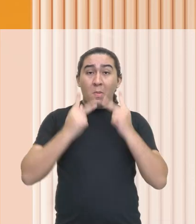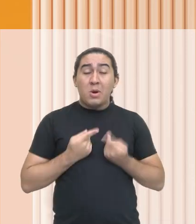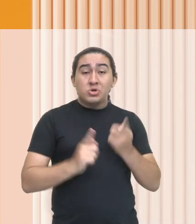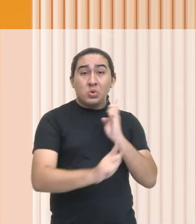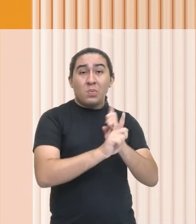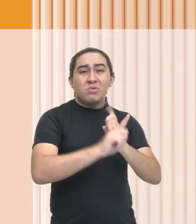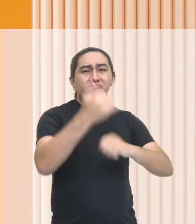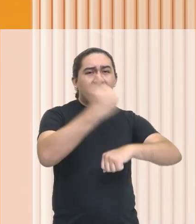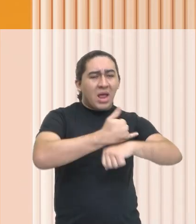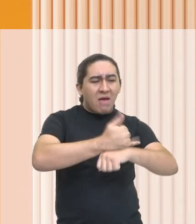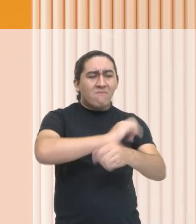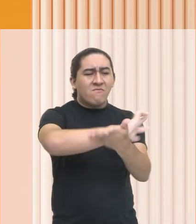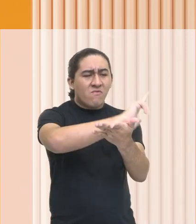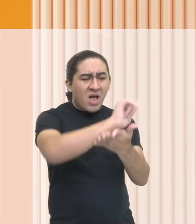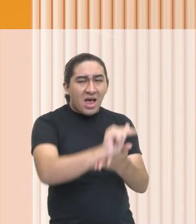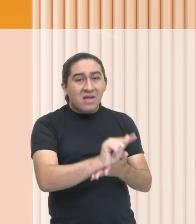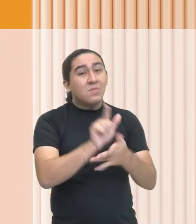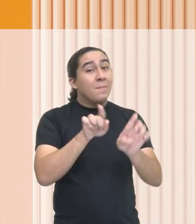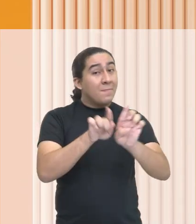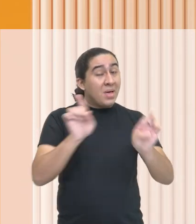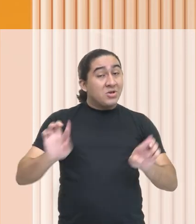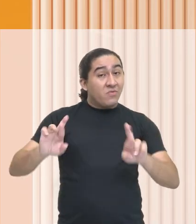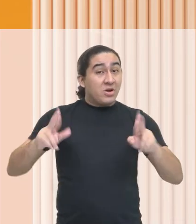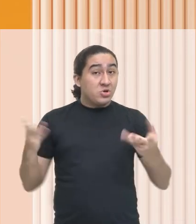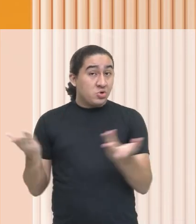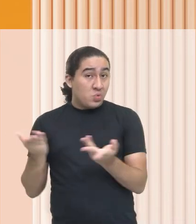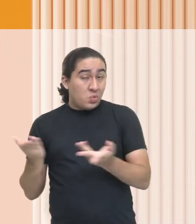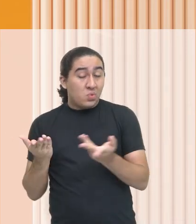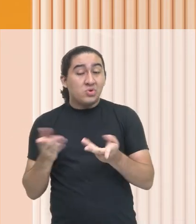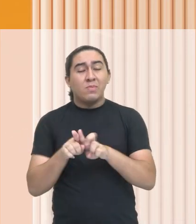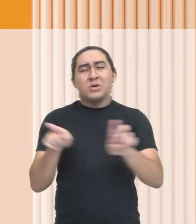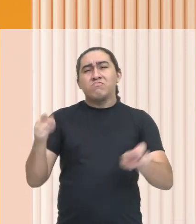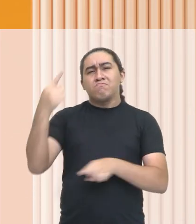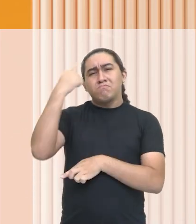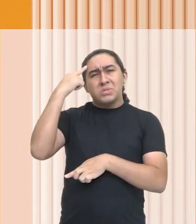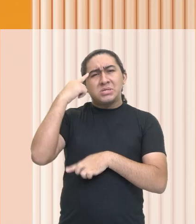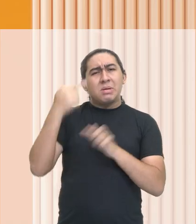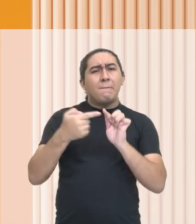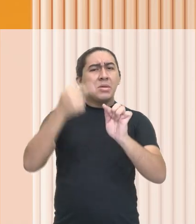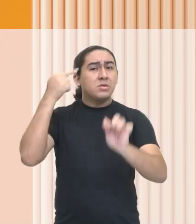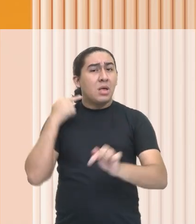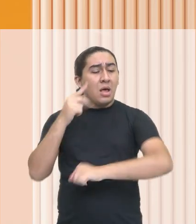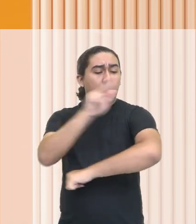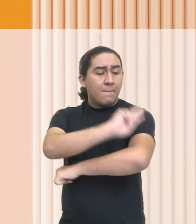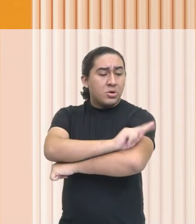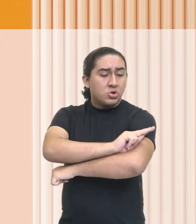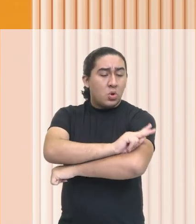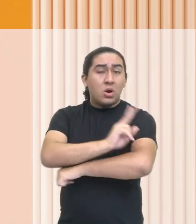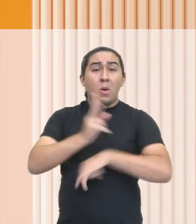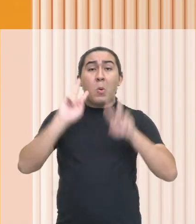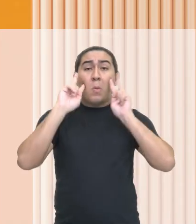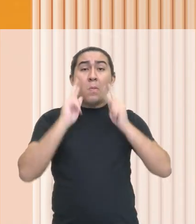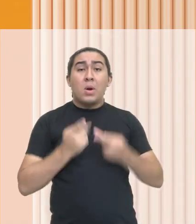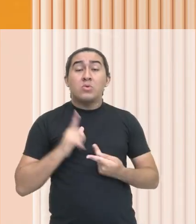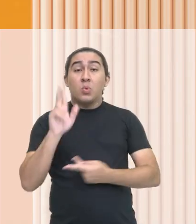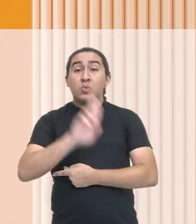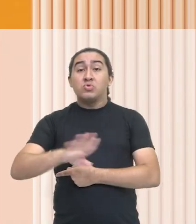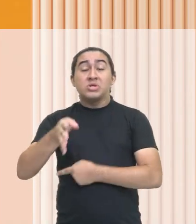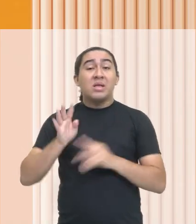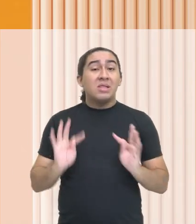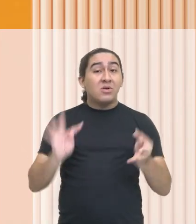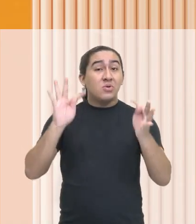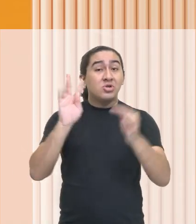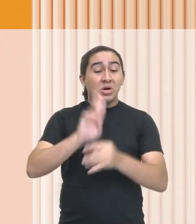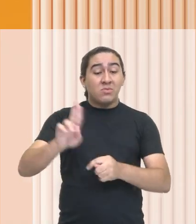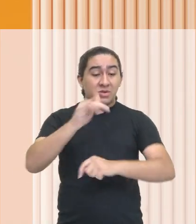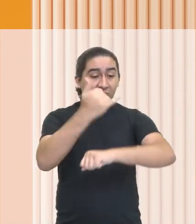metais, por mais que não fosse tão resistente que nós temos como hoje, mas desde a pré-história o homem se vale da tecnologia de trabalhar